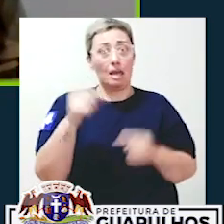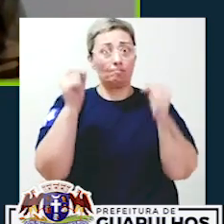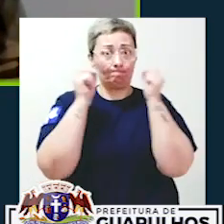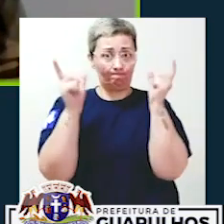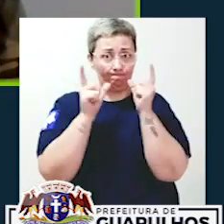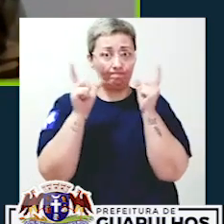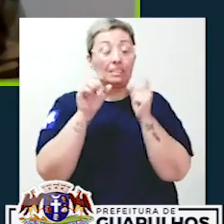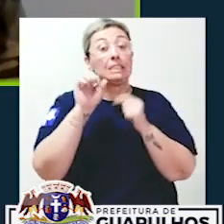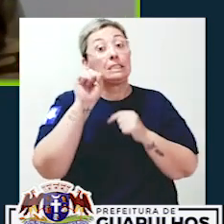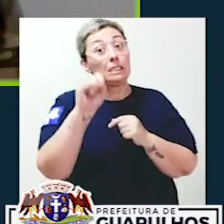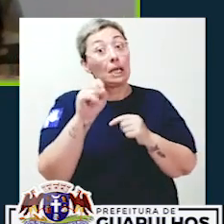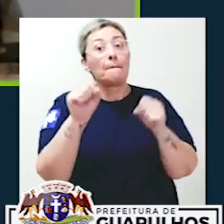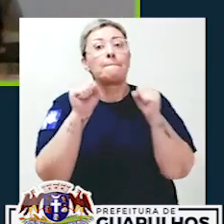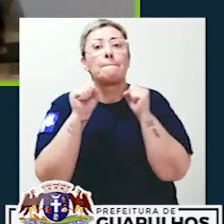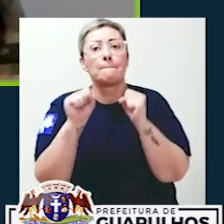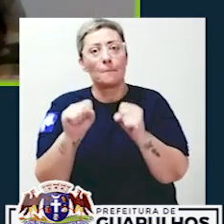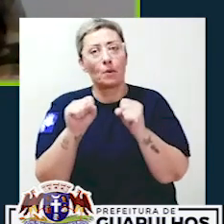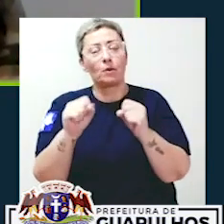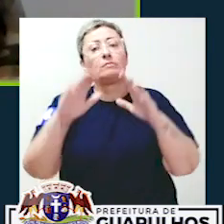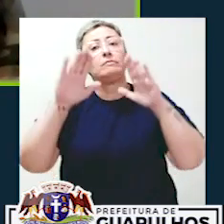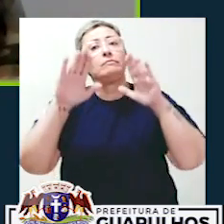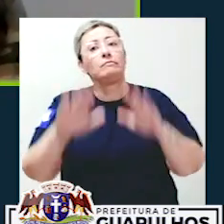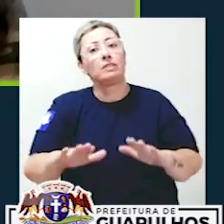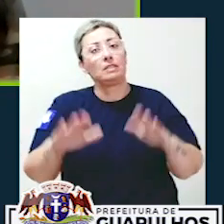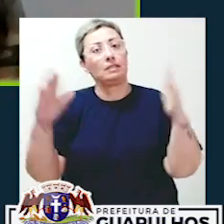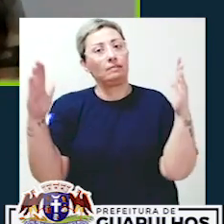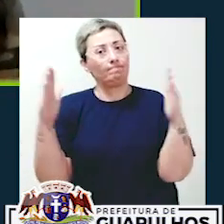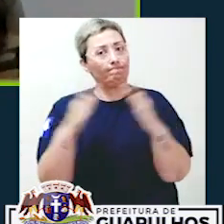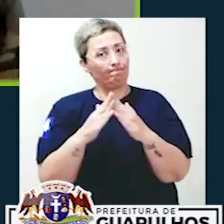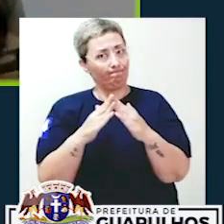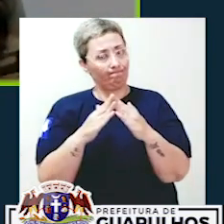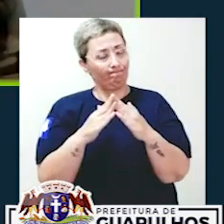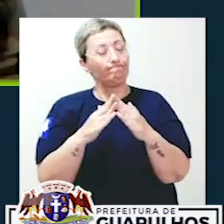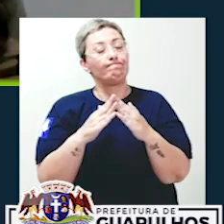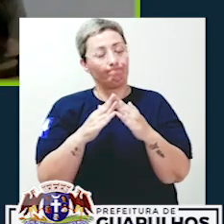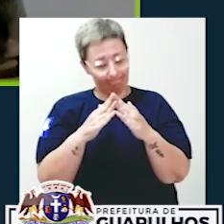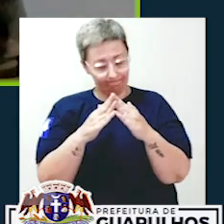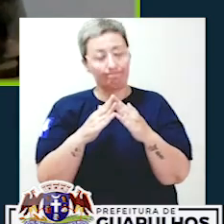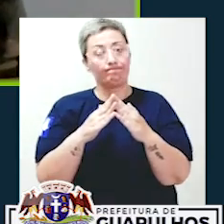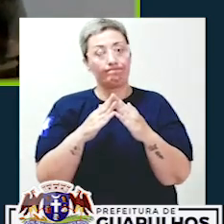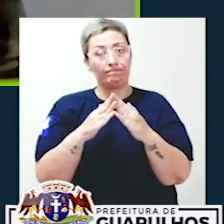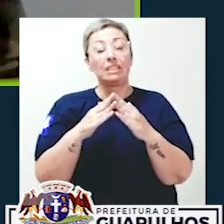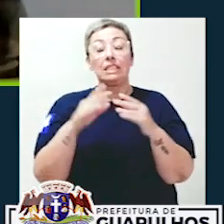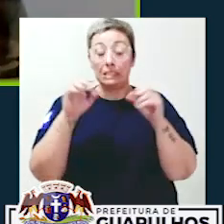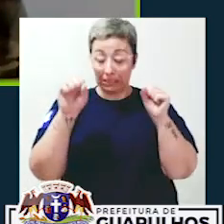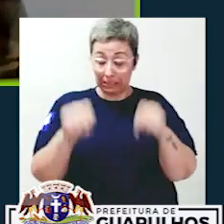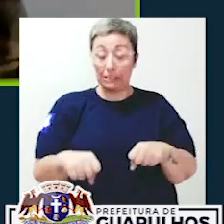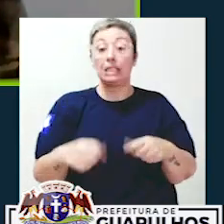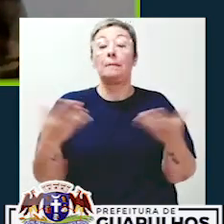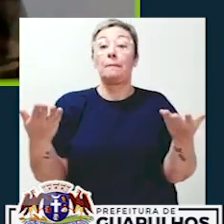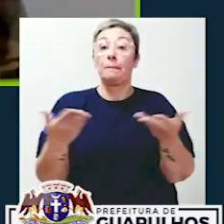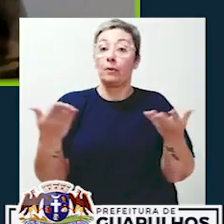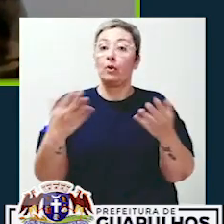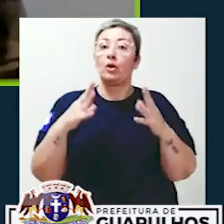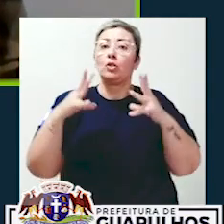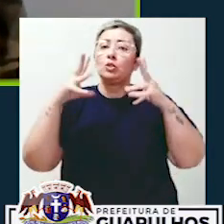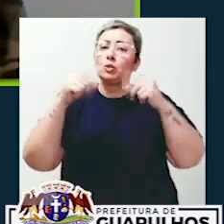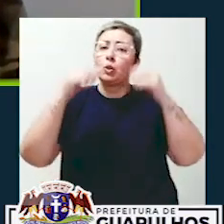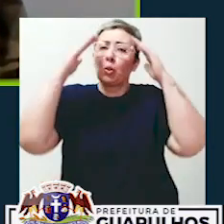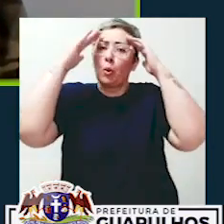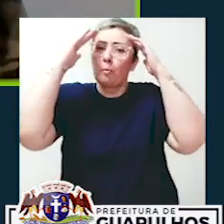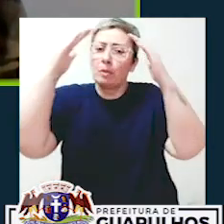também é um alerta. Quem puder, por favor, fique em casa. Exatamente.